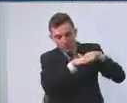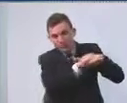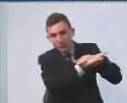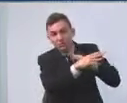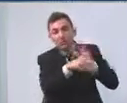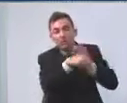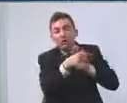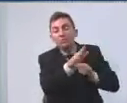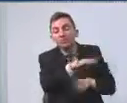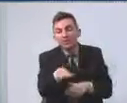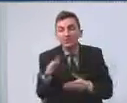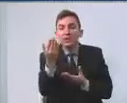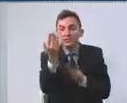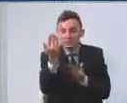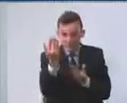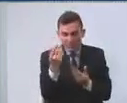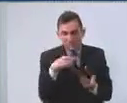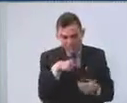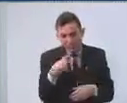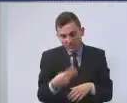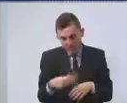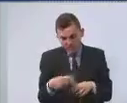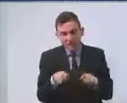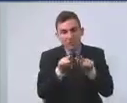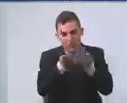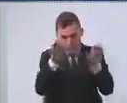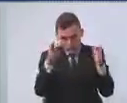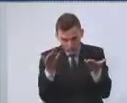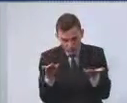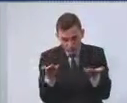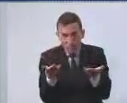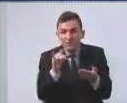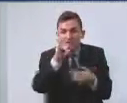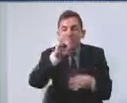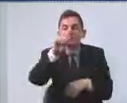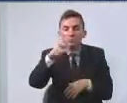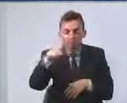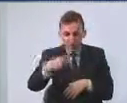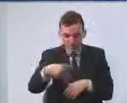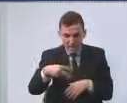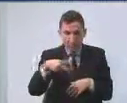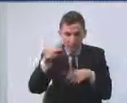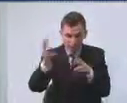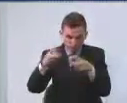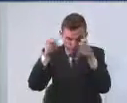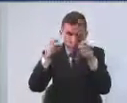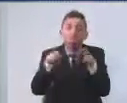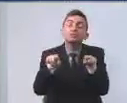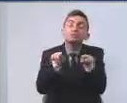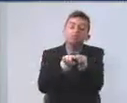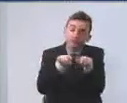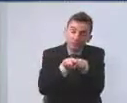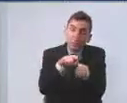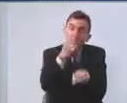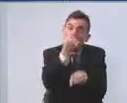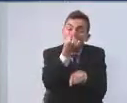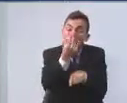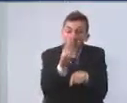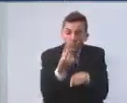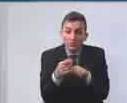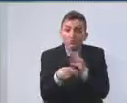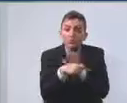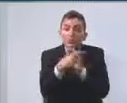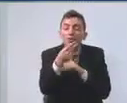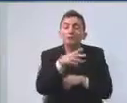são recursos próprios, podendo também ser compostos com recursos da